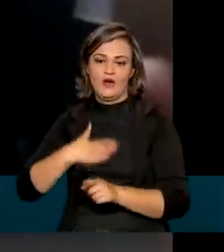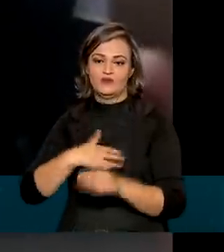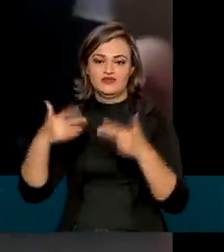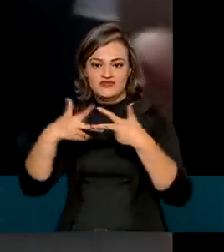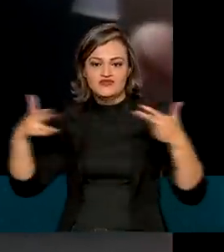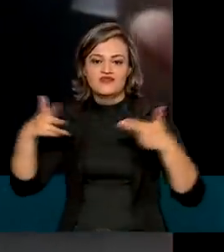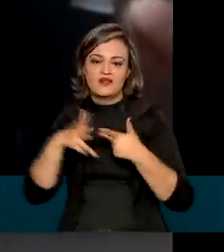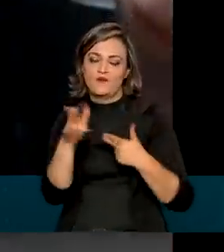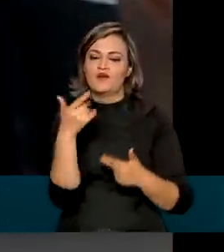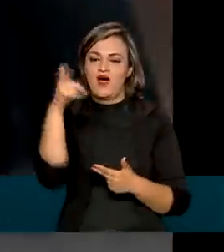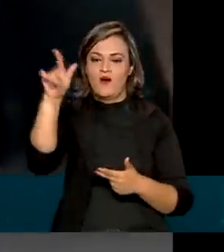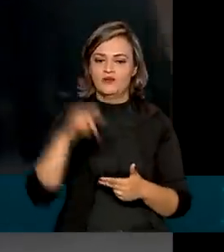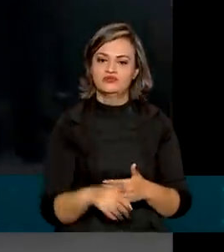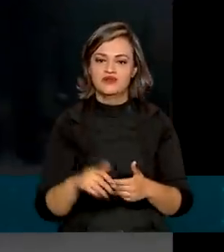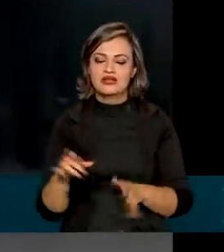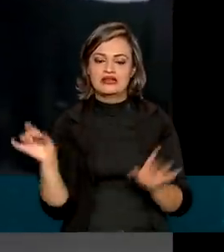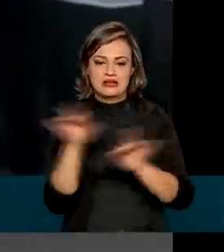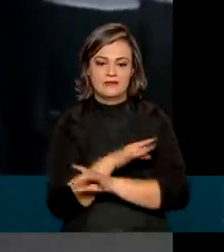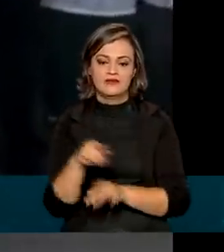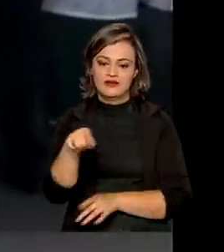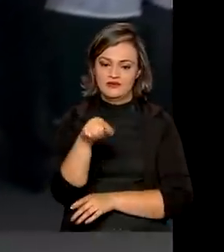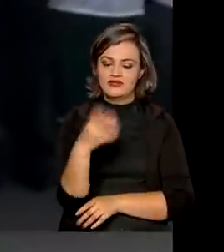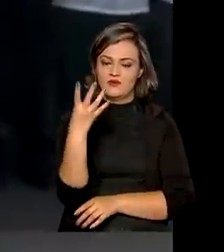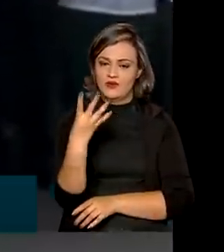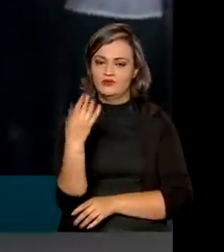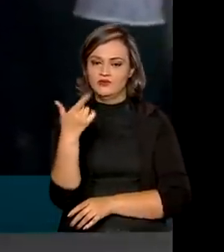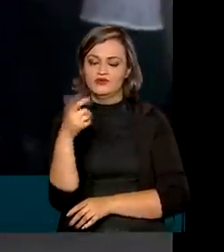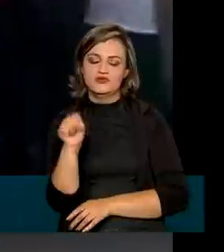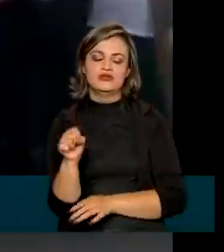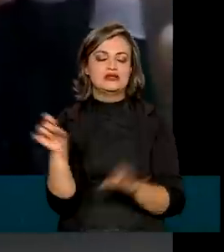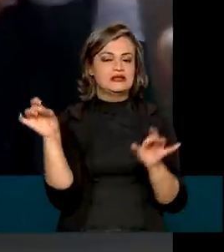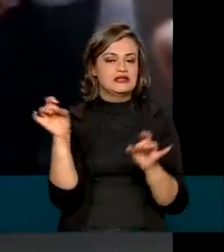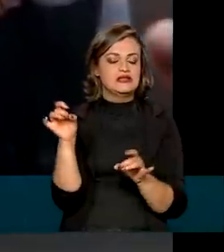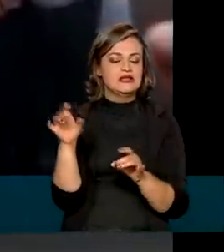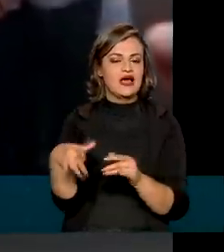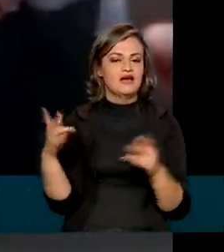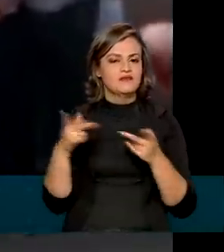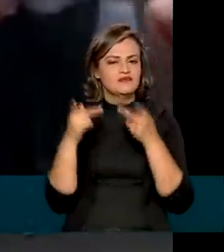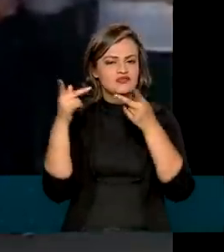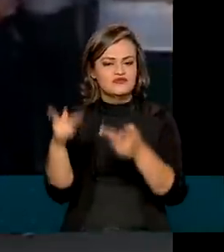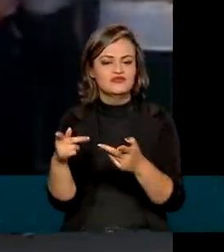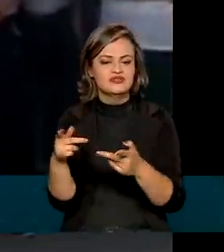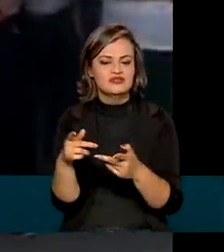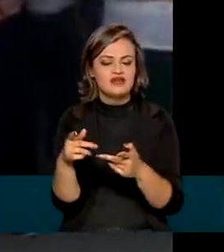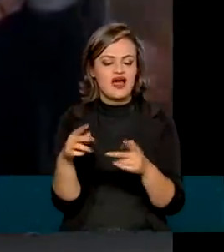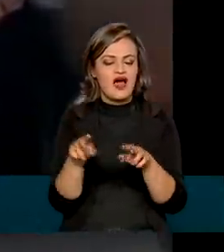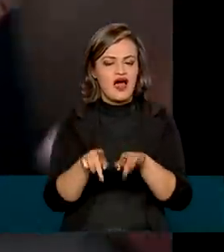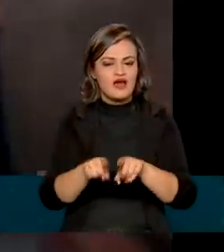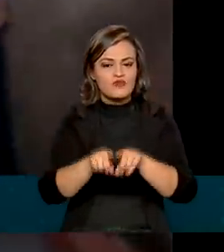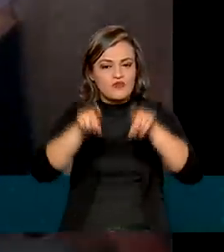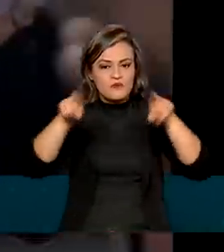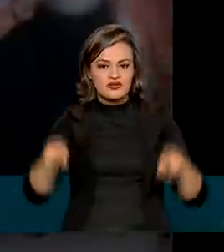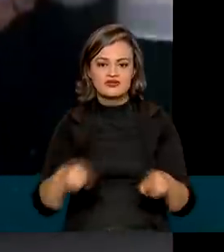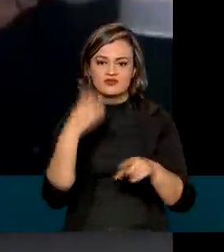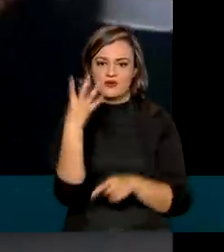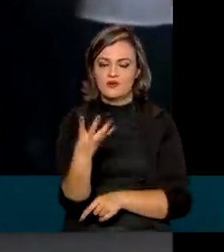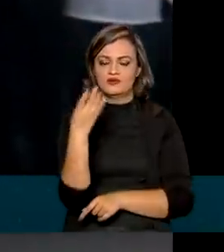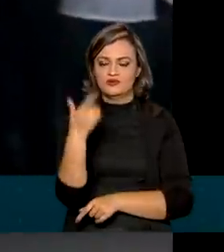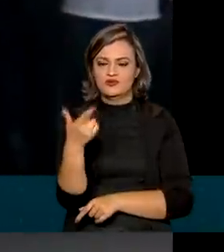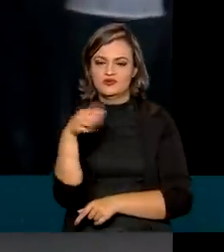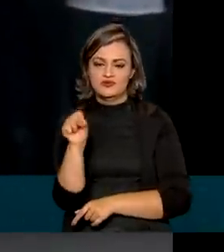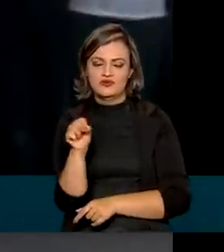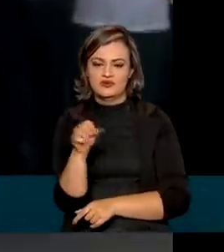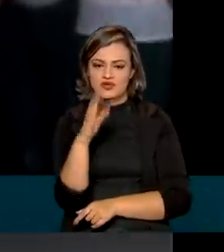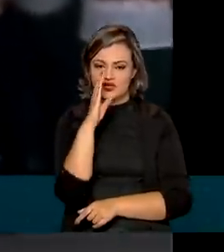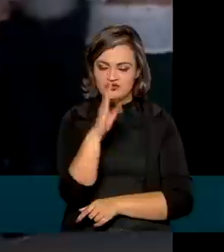está inaugurando, terminando esse trecho da 428 e acabamos de visitar aqui a duplicação da 428 na